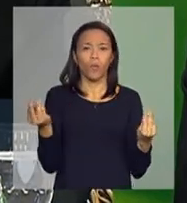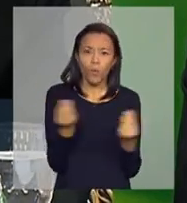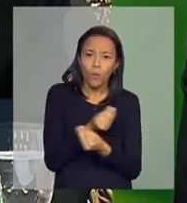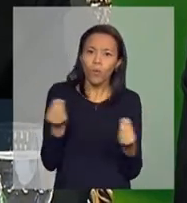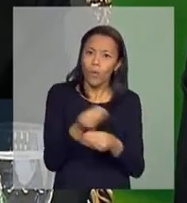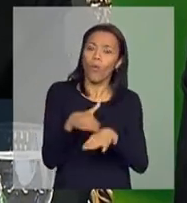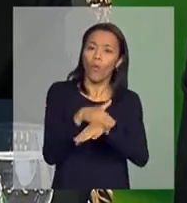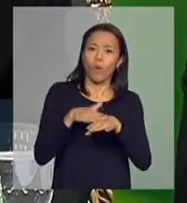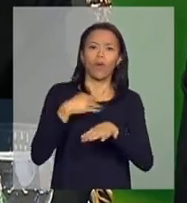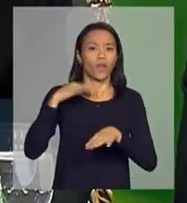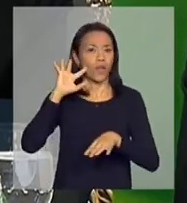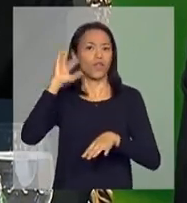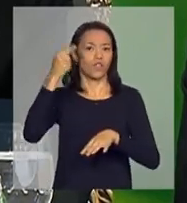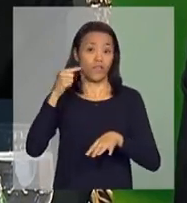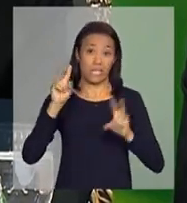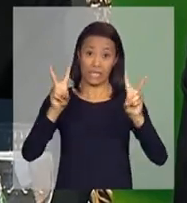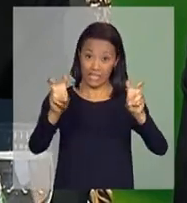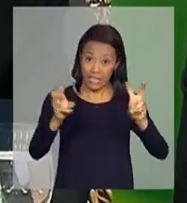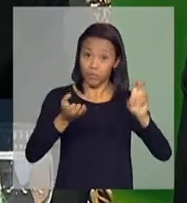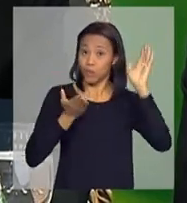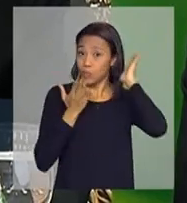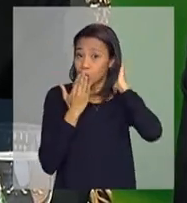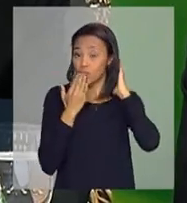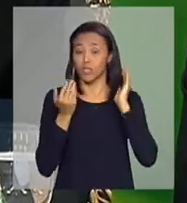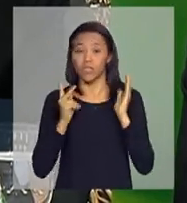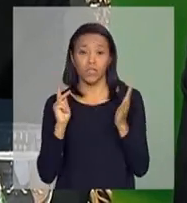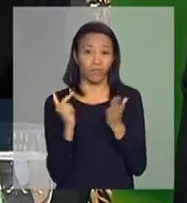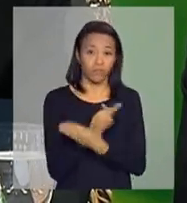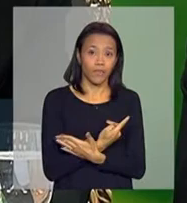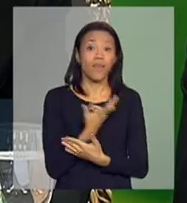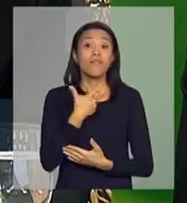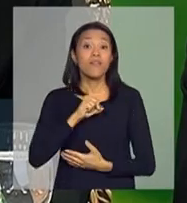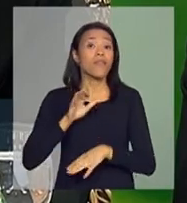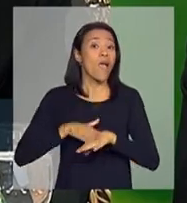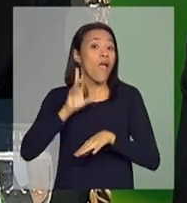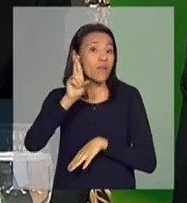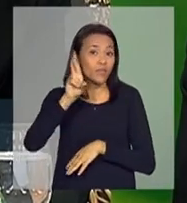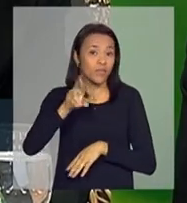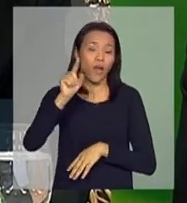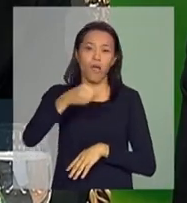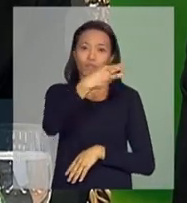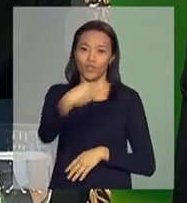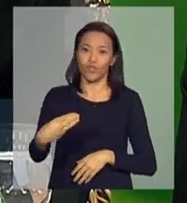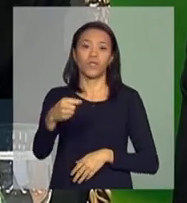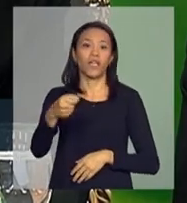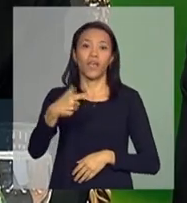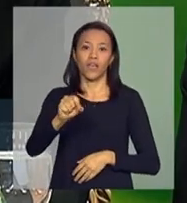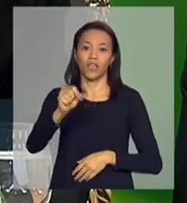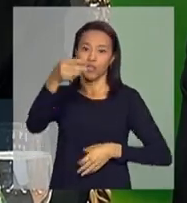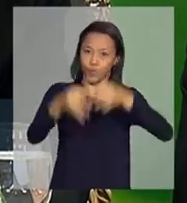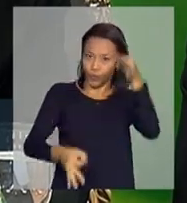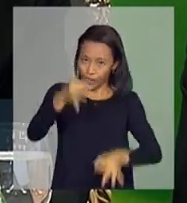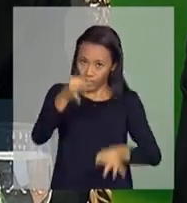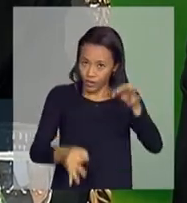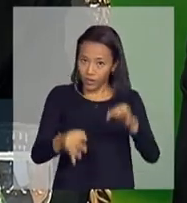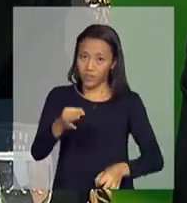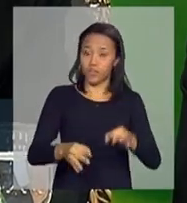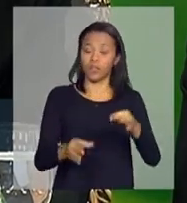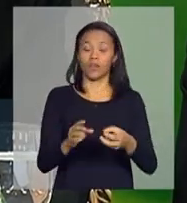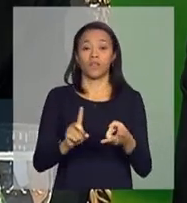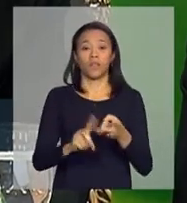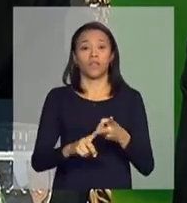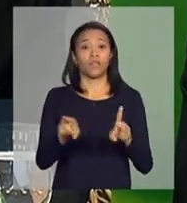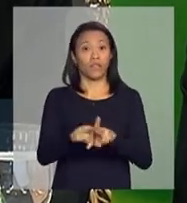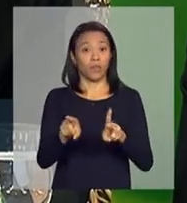nessas questões indígenas. Quem está cuidando desse assunto são os ministros da Justiça, José Eduardo, e a